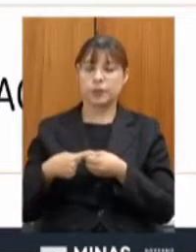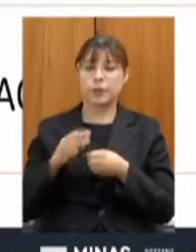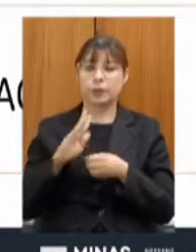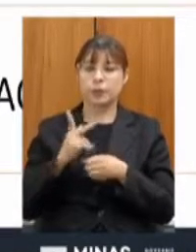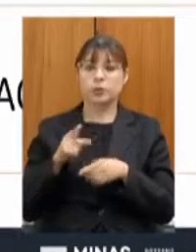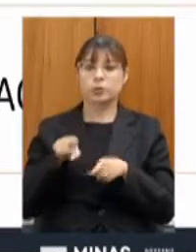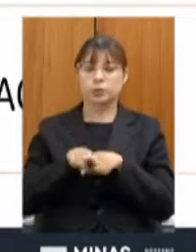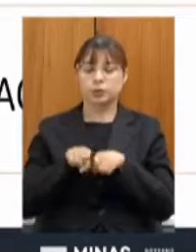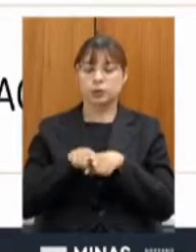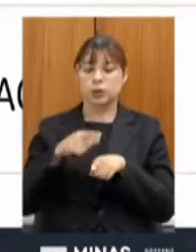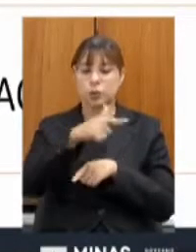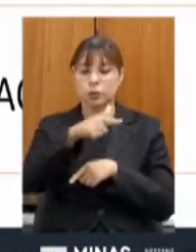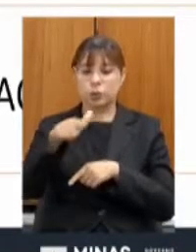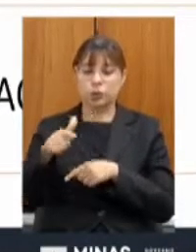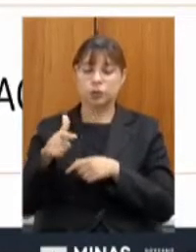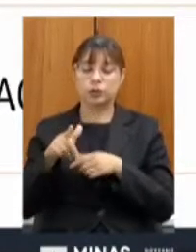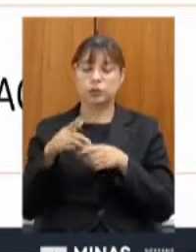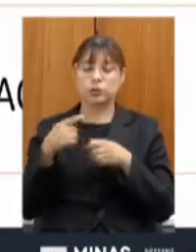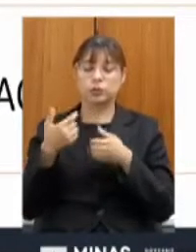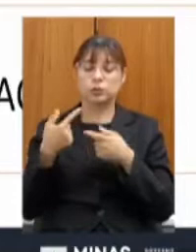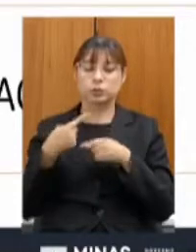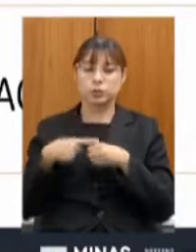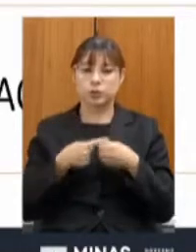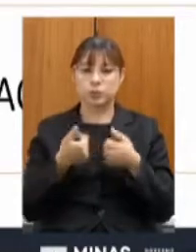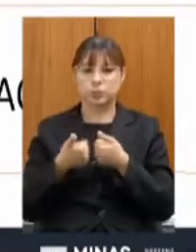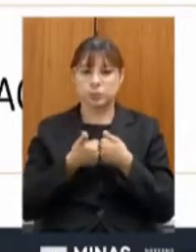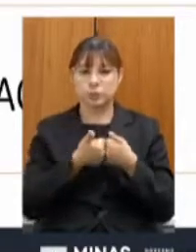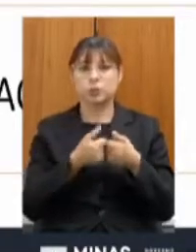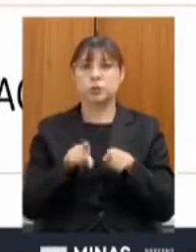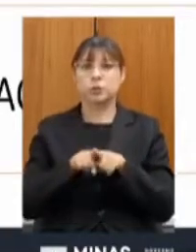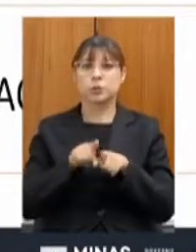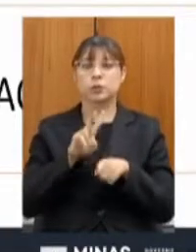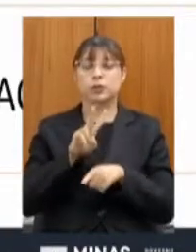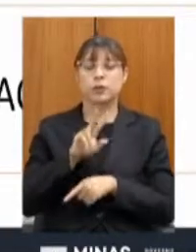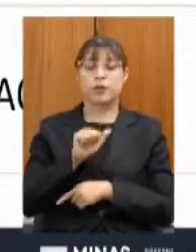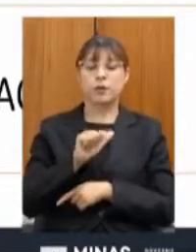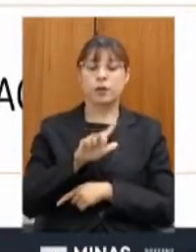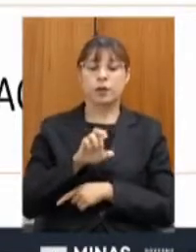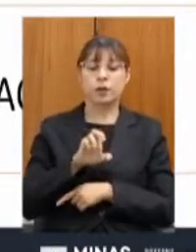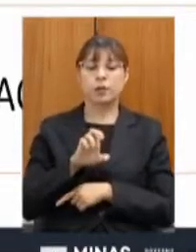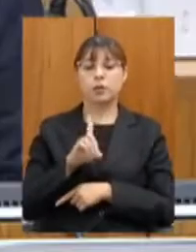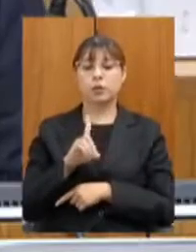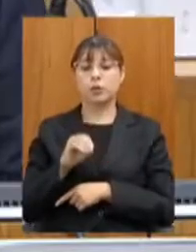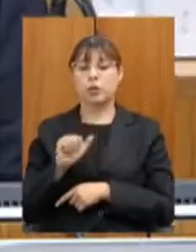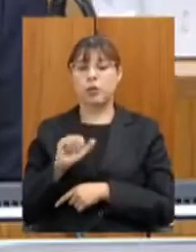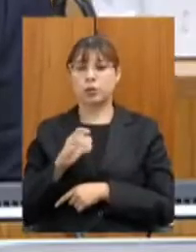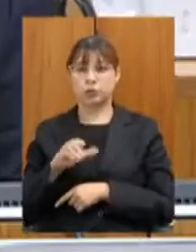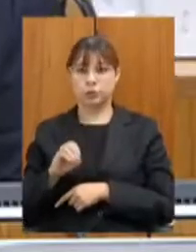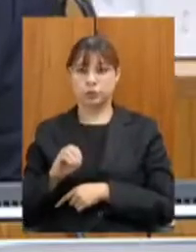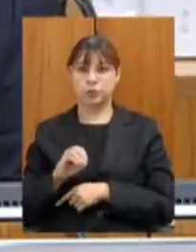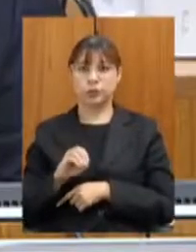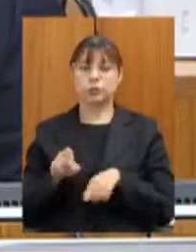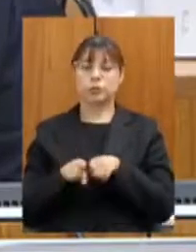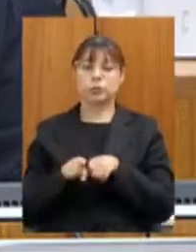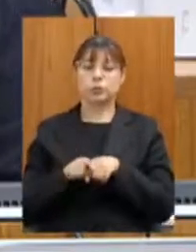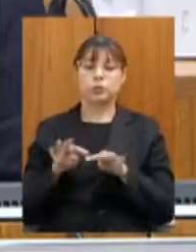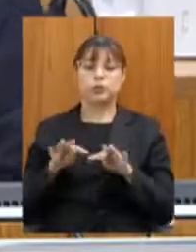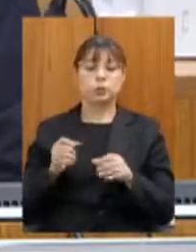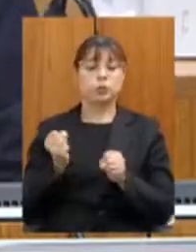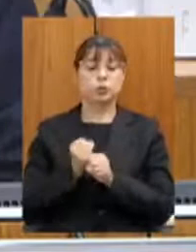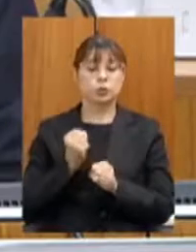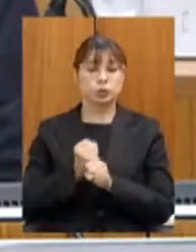Vale do Aço e o transporte intermunicipal. e as edificações, isto é, todas as obras,